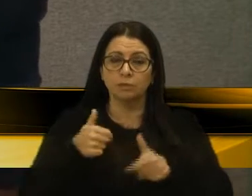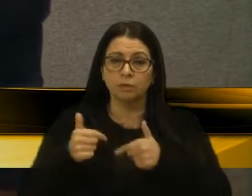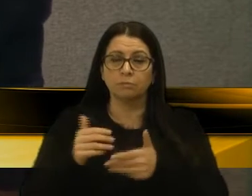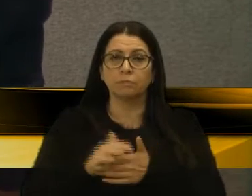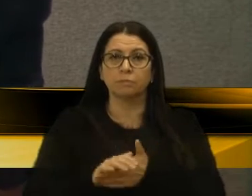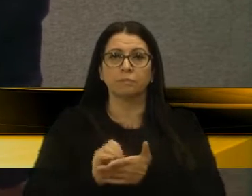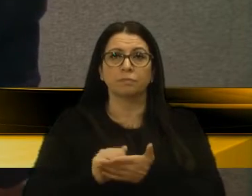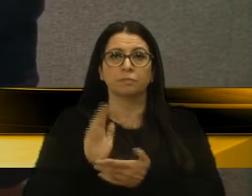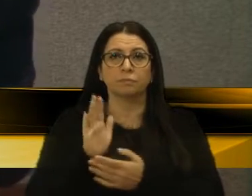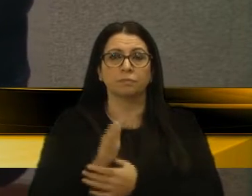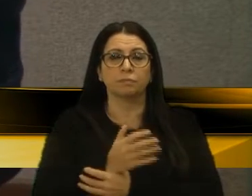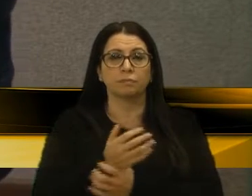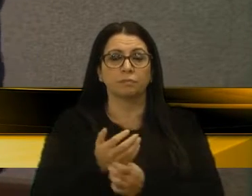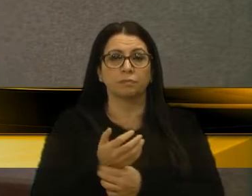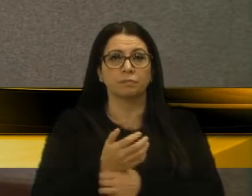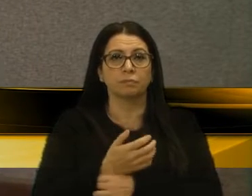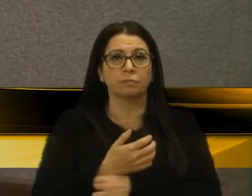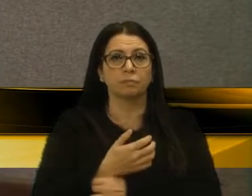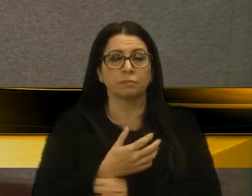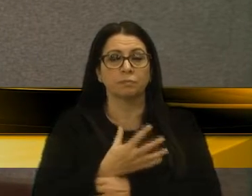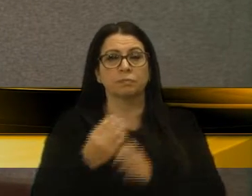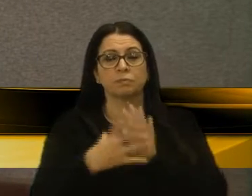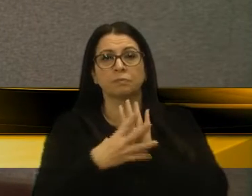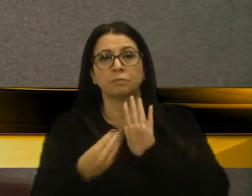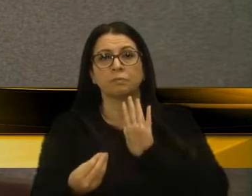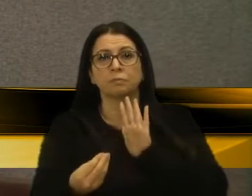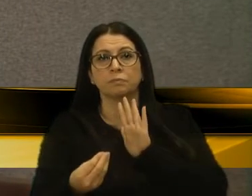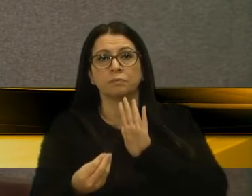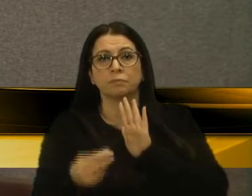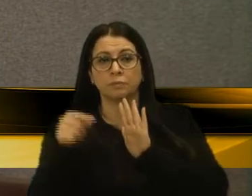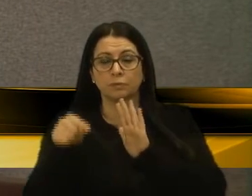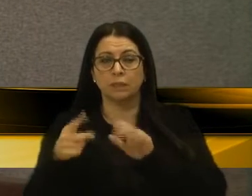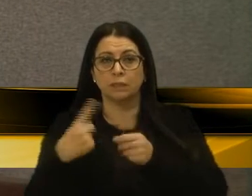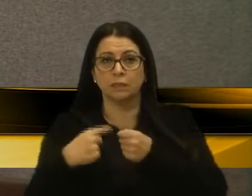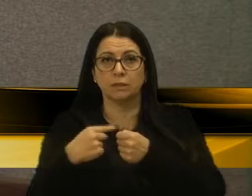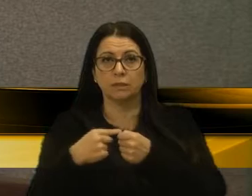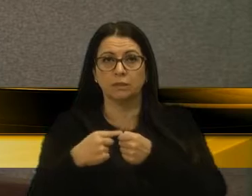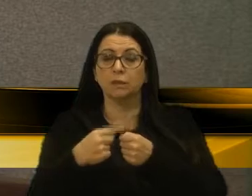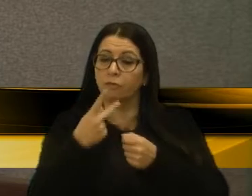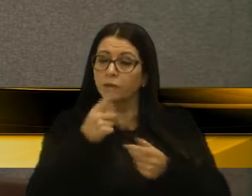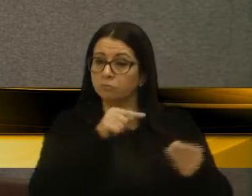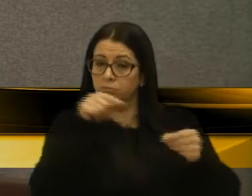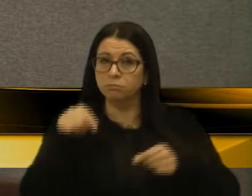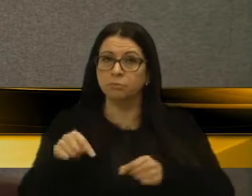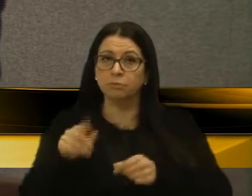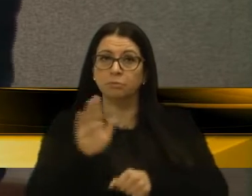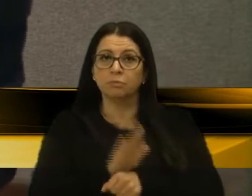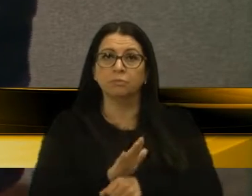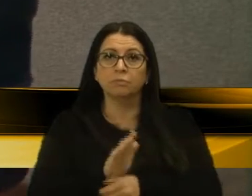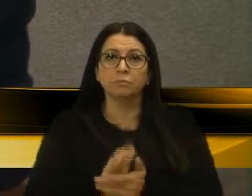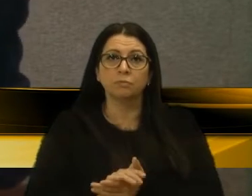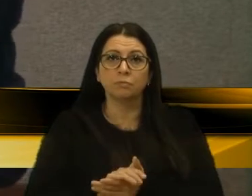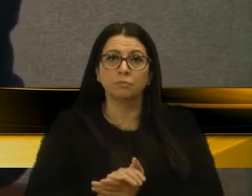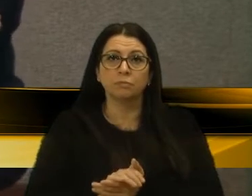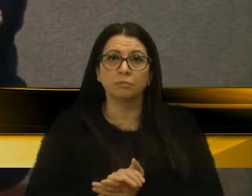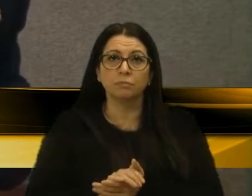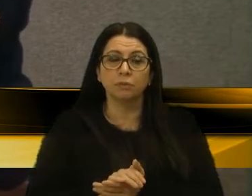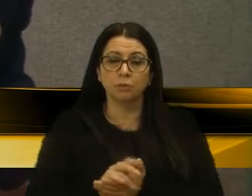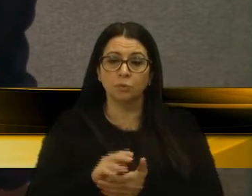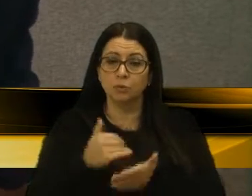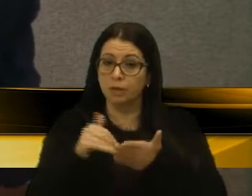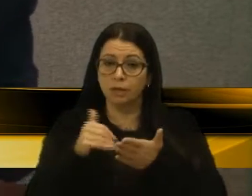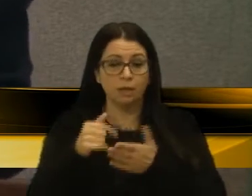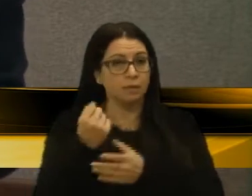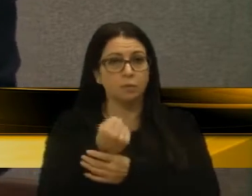trabalho exemplar em Novo Hamburgo, se dispõe a vir aqui contribuir. Agora, o nosso